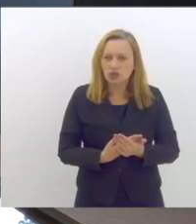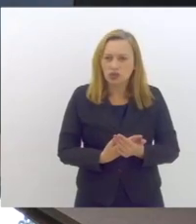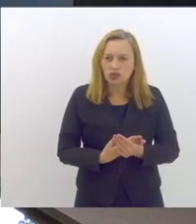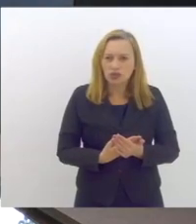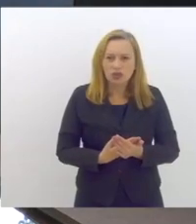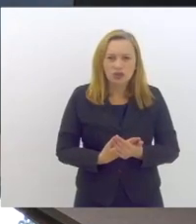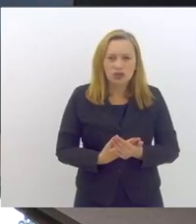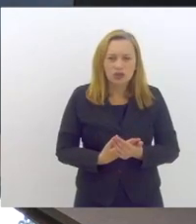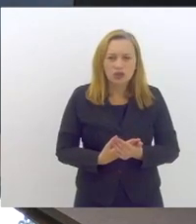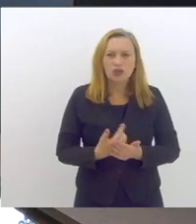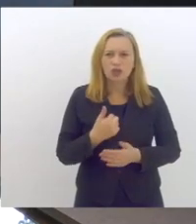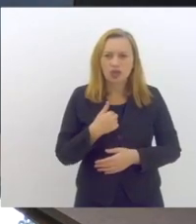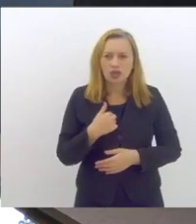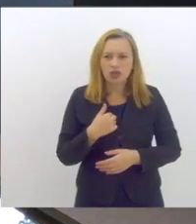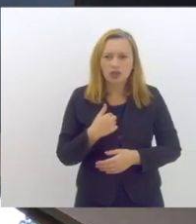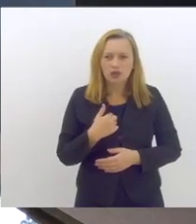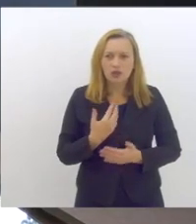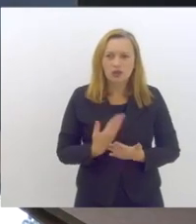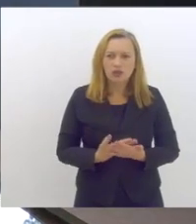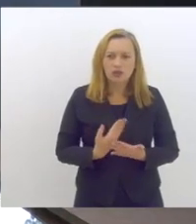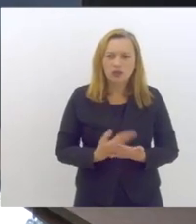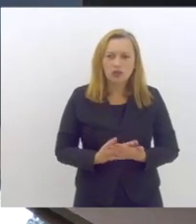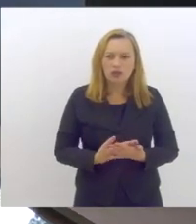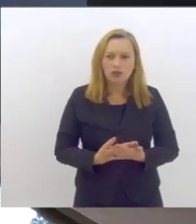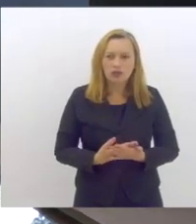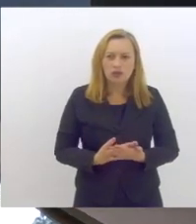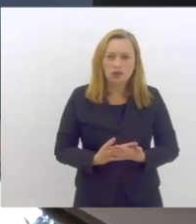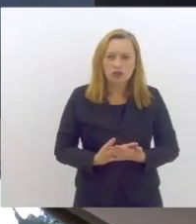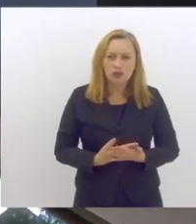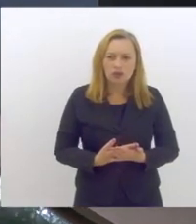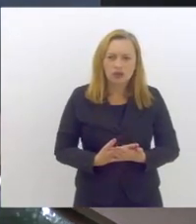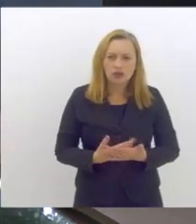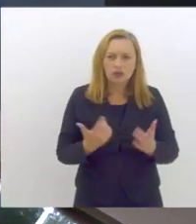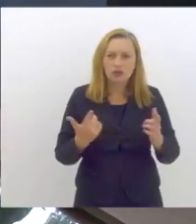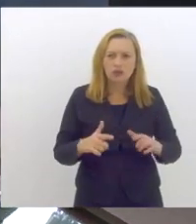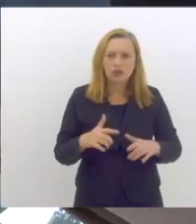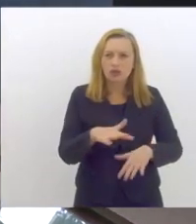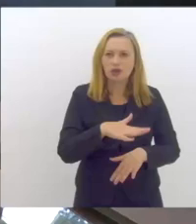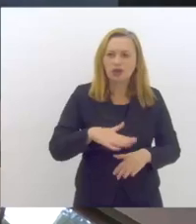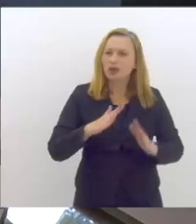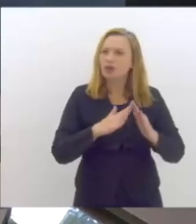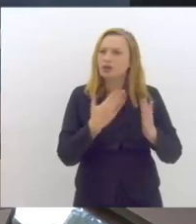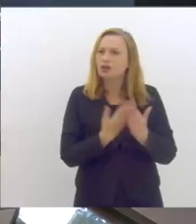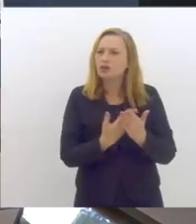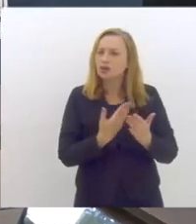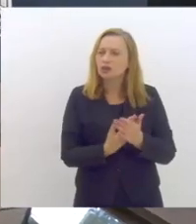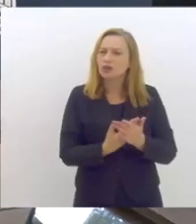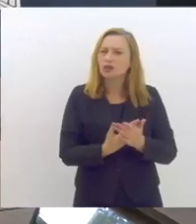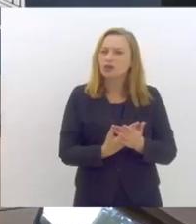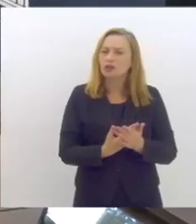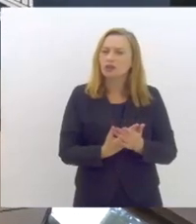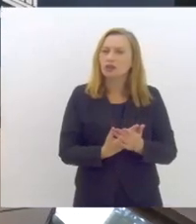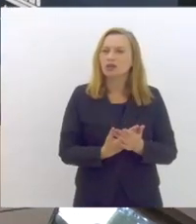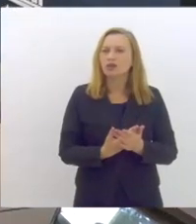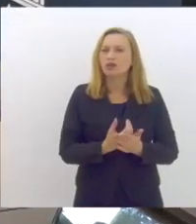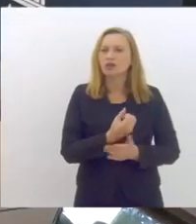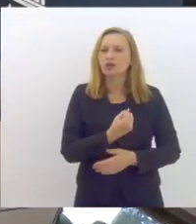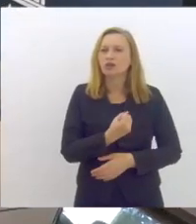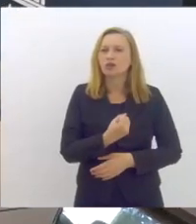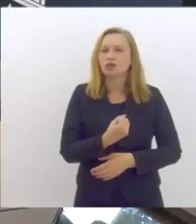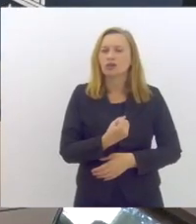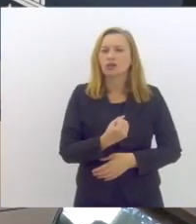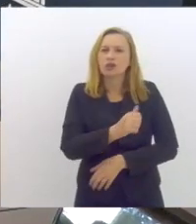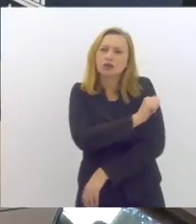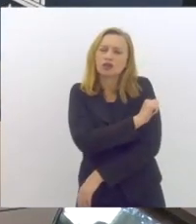da escola onde eu estudo é que o ambiente escolar não é um ambiente pelo menos da minha escola a maioria dos alunos não acha o ambiente